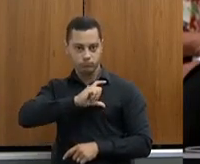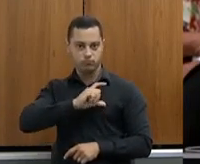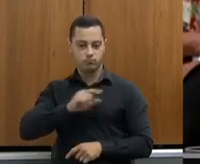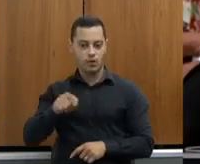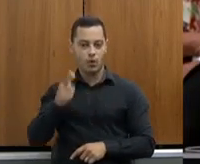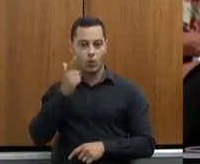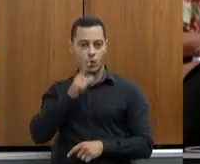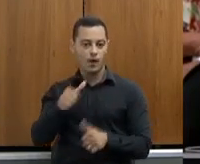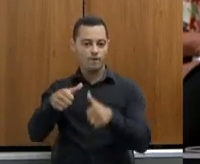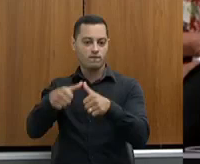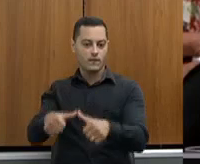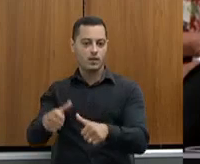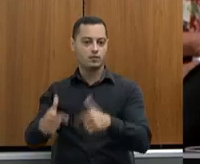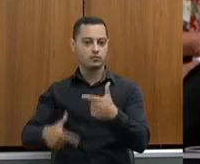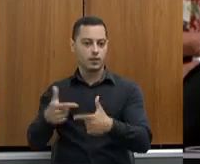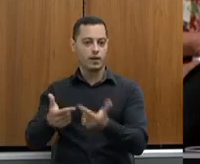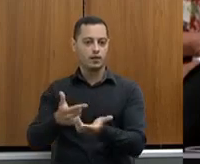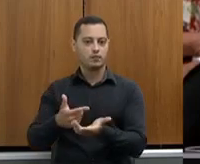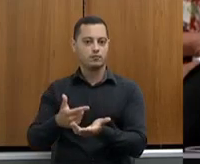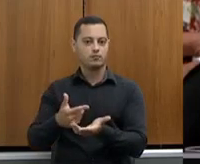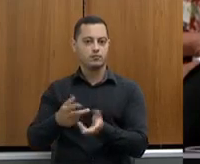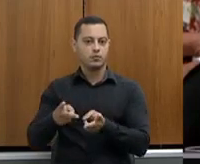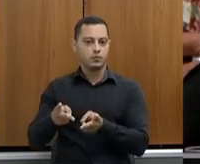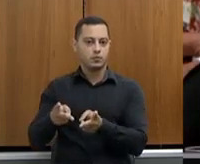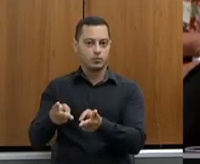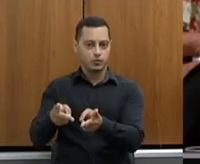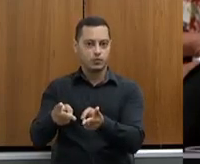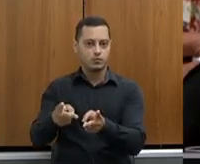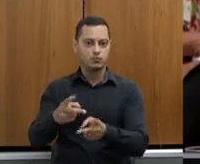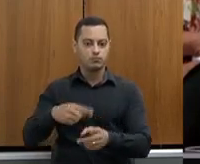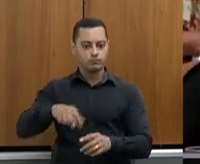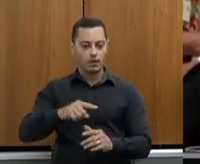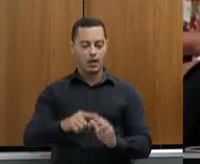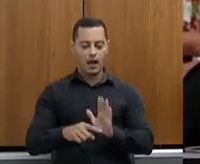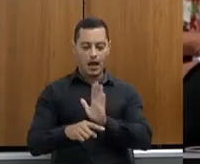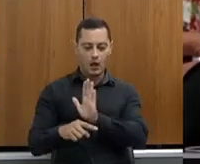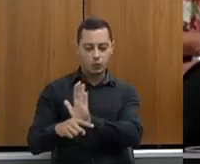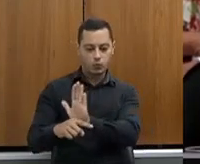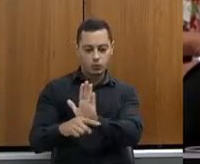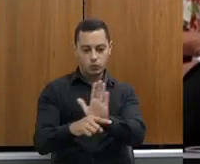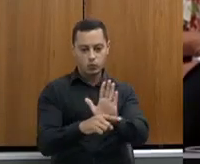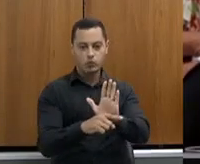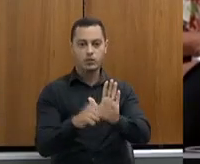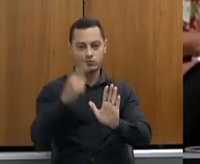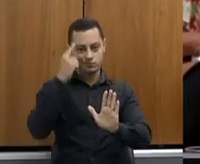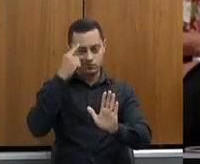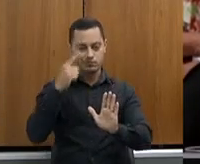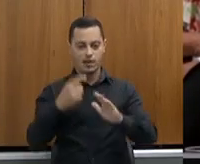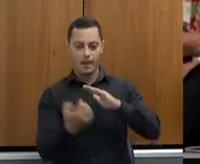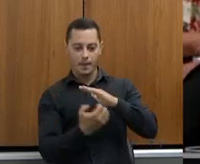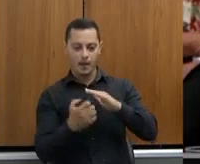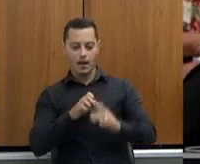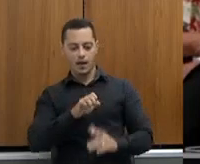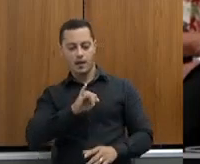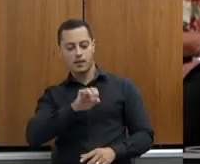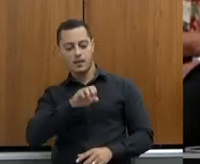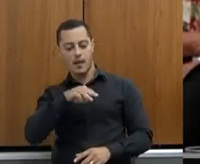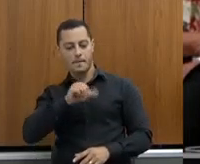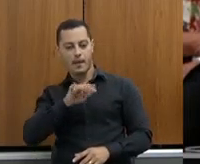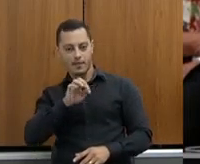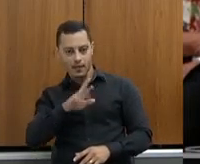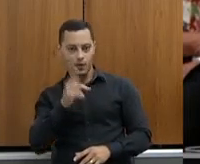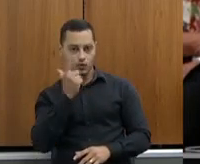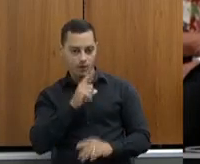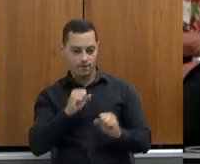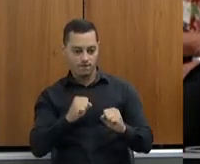homem no campo. Então, isso tem nos ajudado bastante, a cada mês mais, fortalecer a nossa EMATER, que a gente tem na extensão rural forte,